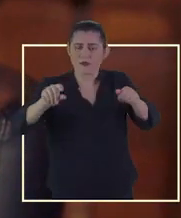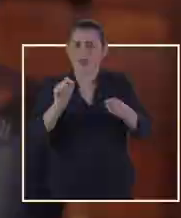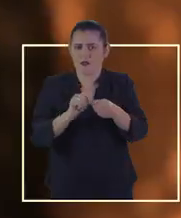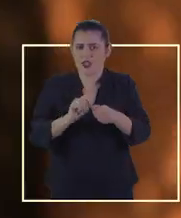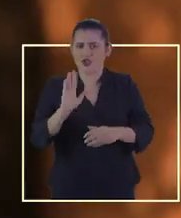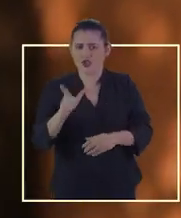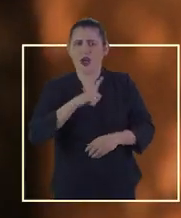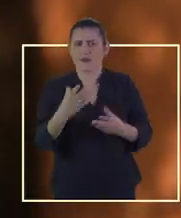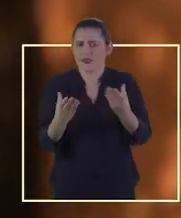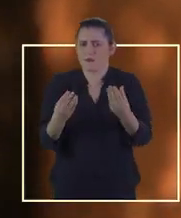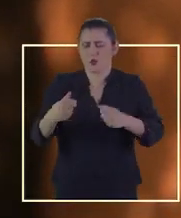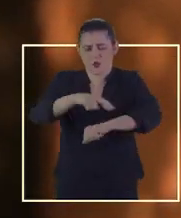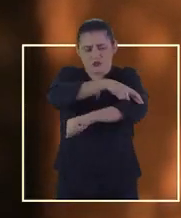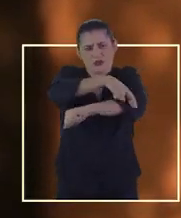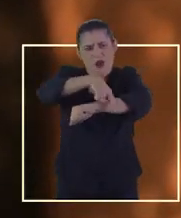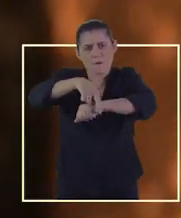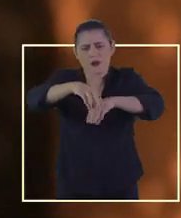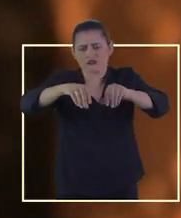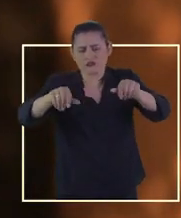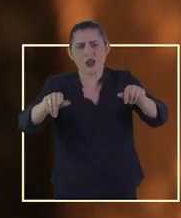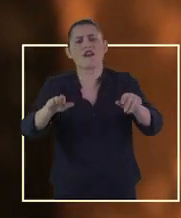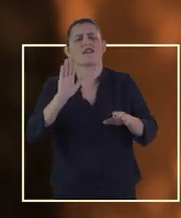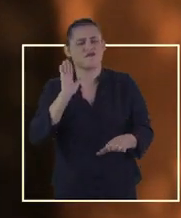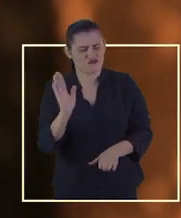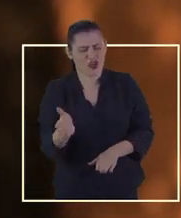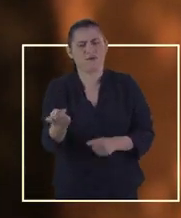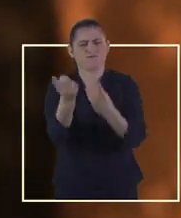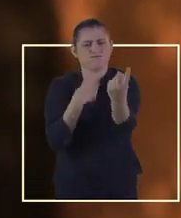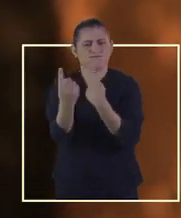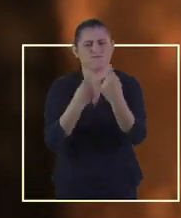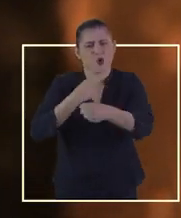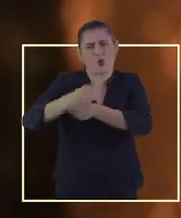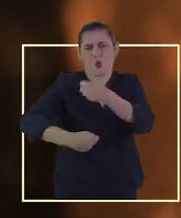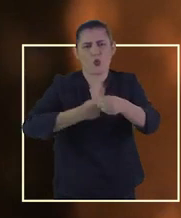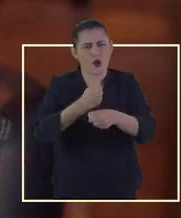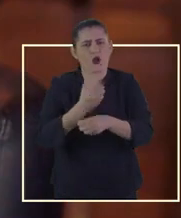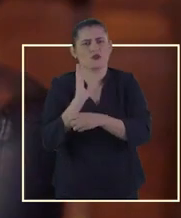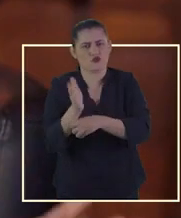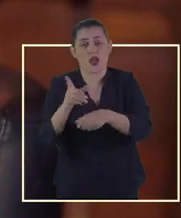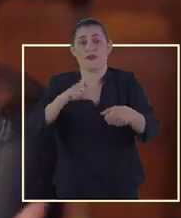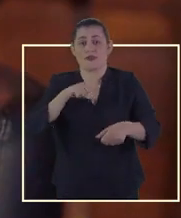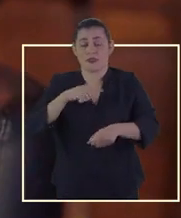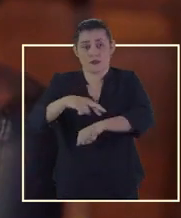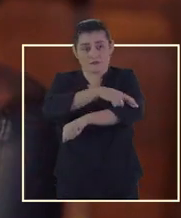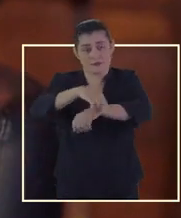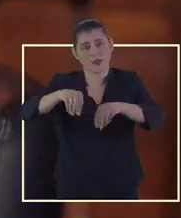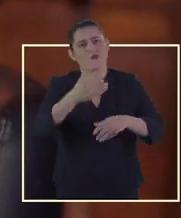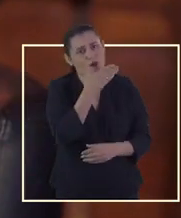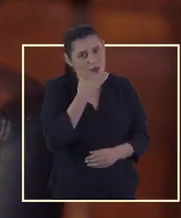feitos. E já tem muito ramal, sim, que vai dar condições de trafegabilidade o ano inteiro. Tem ramais que foram